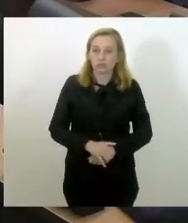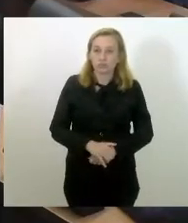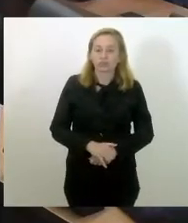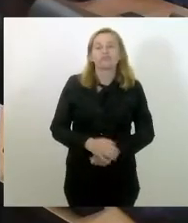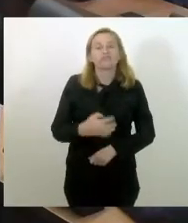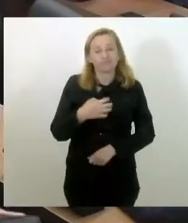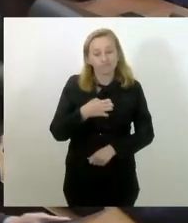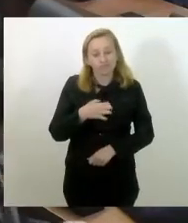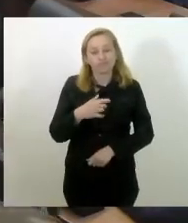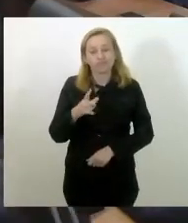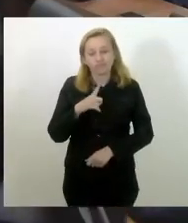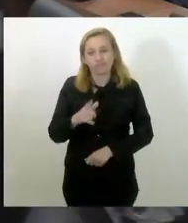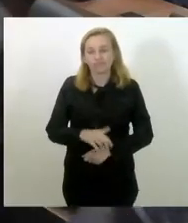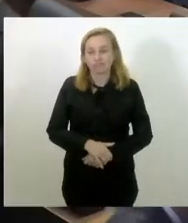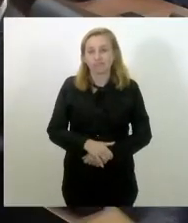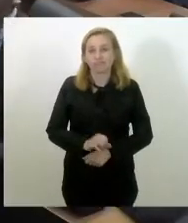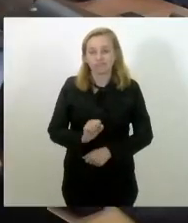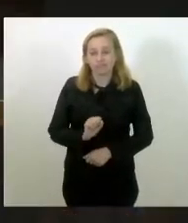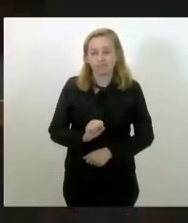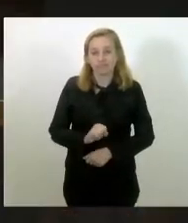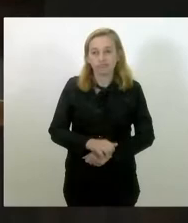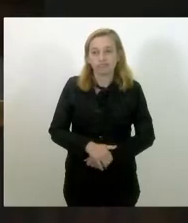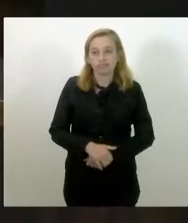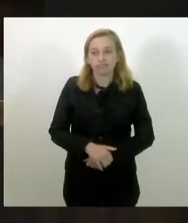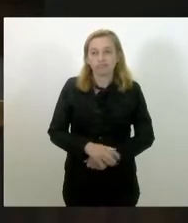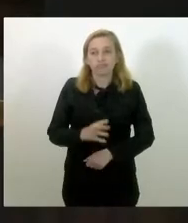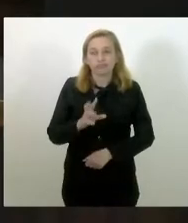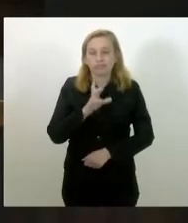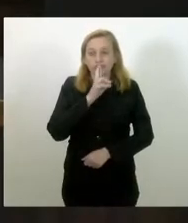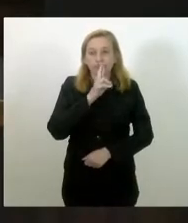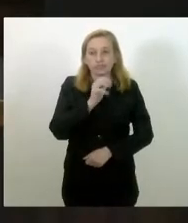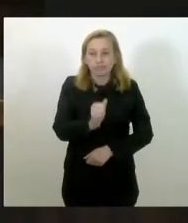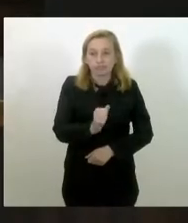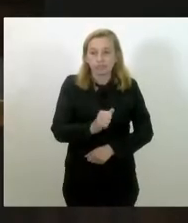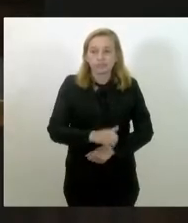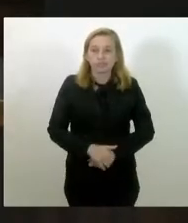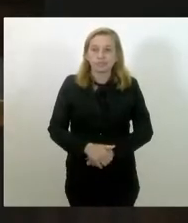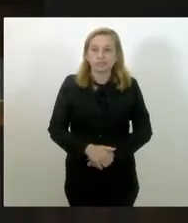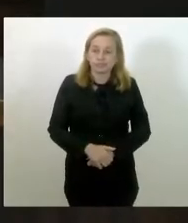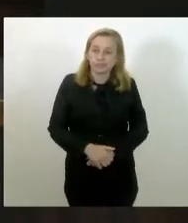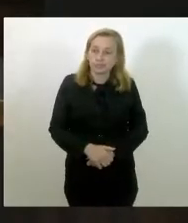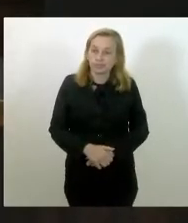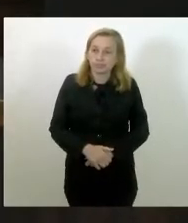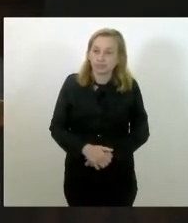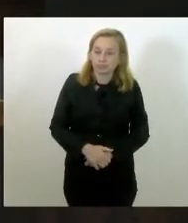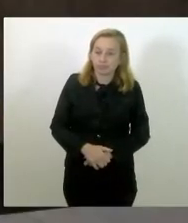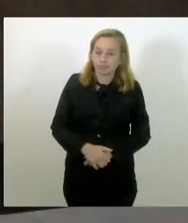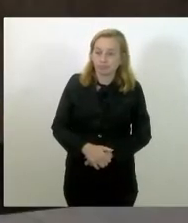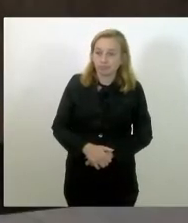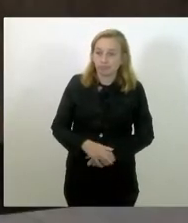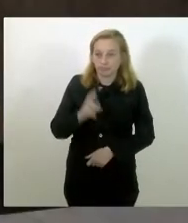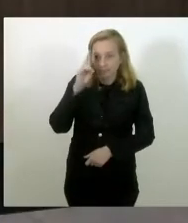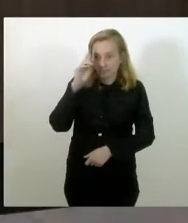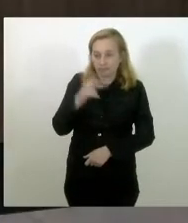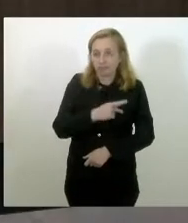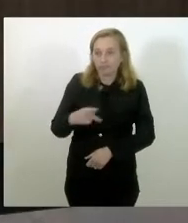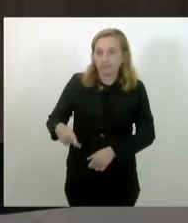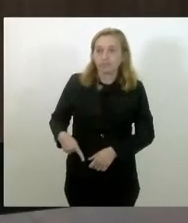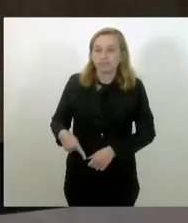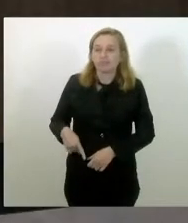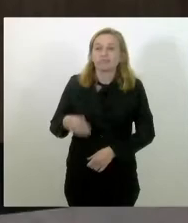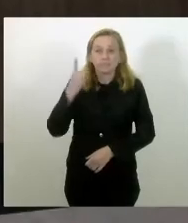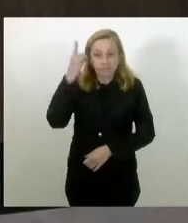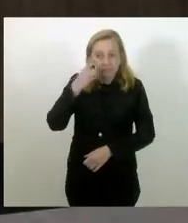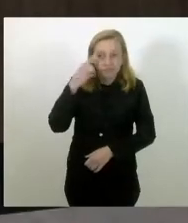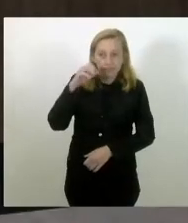tem sentido. Tem sentido. Rodrigo Amorim. Presidente, incluir aí o deputado André